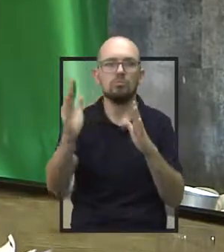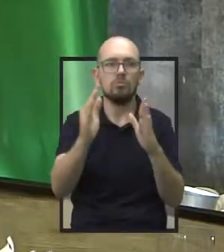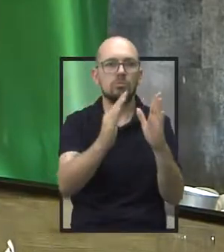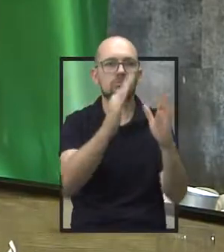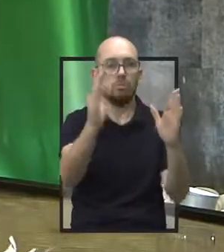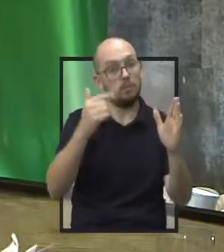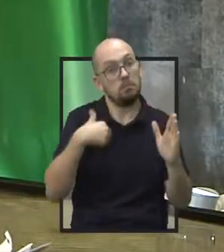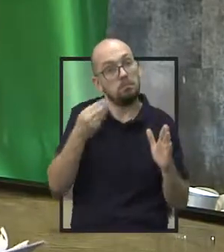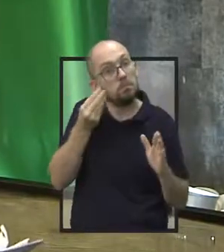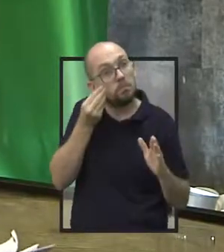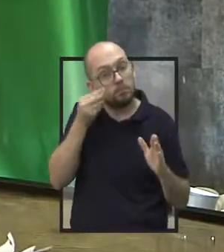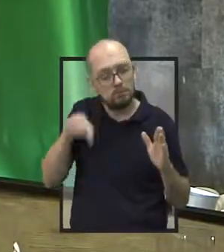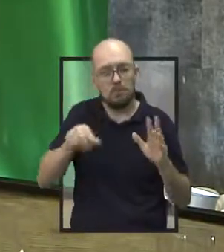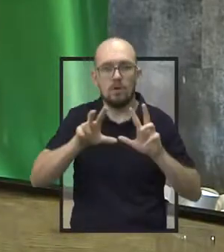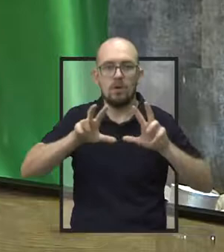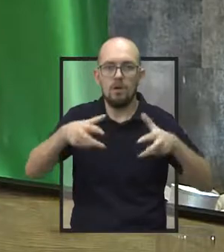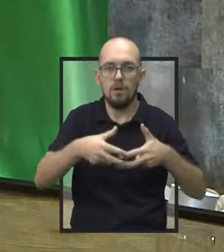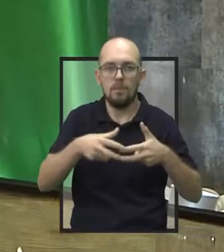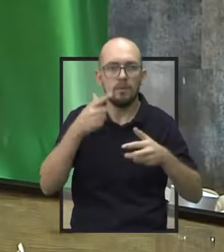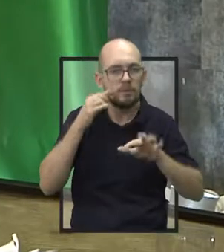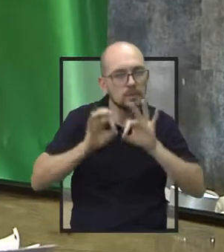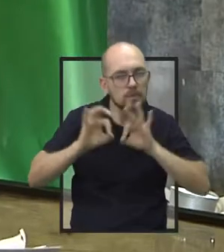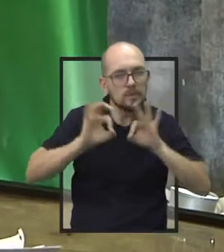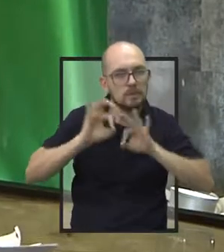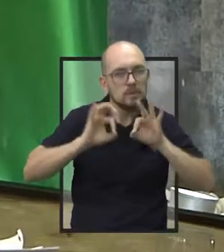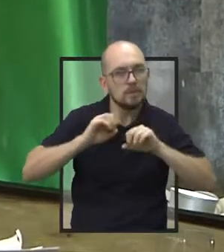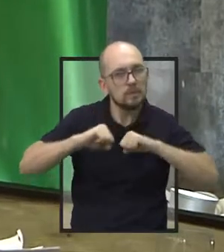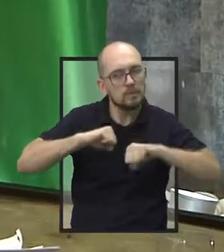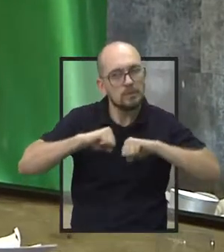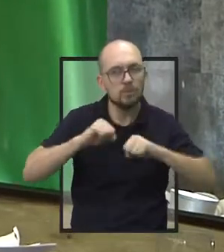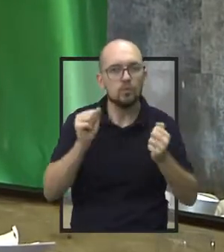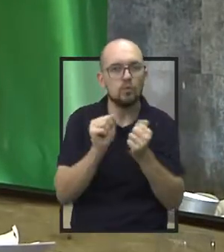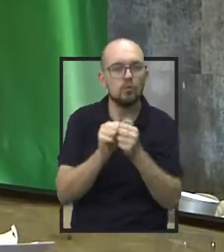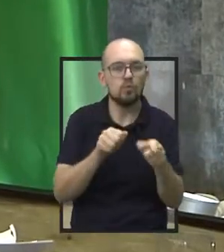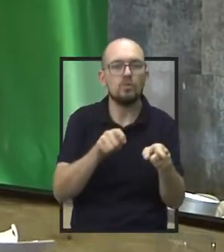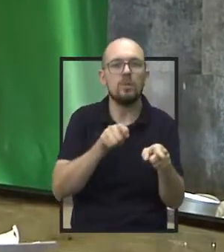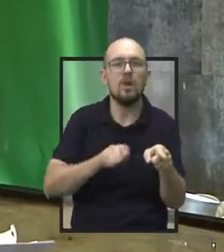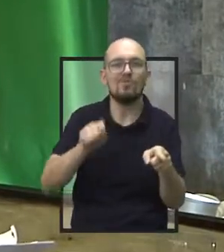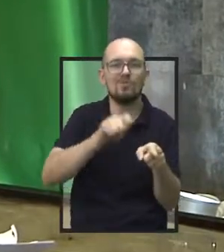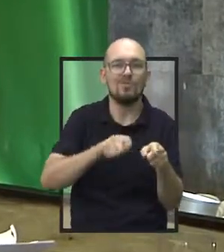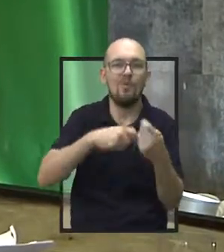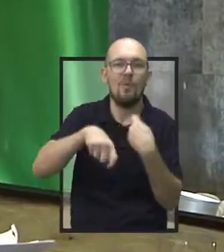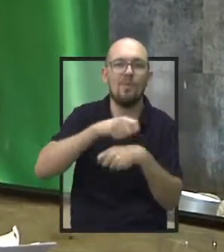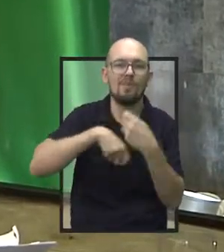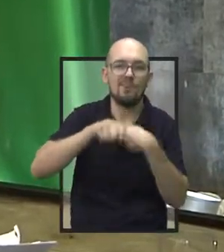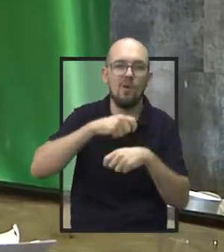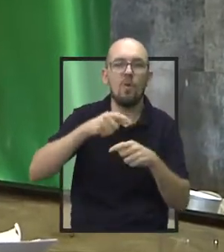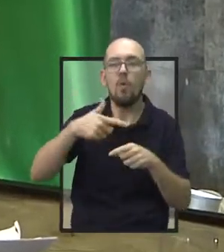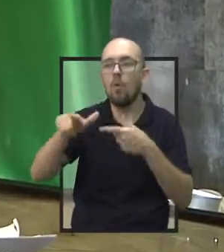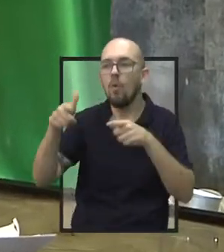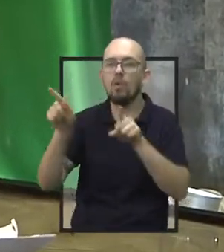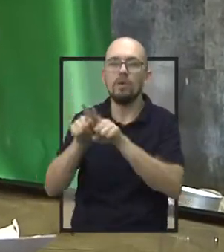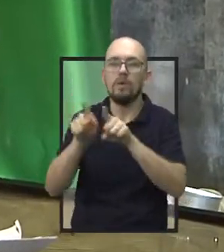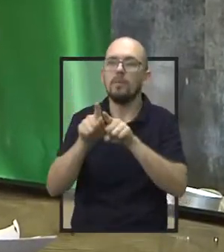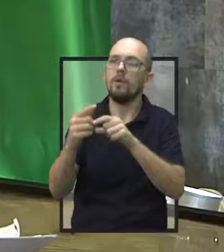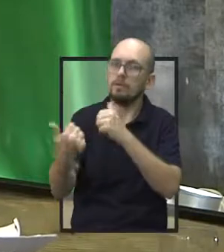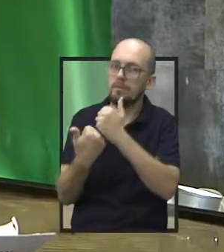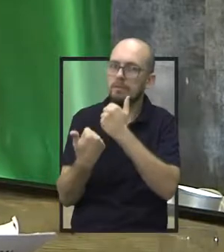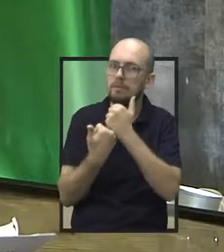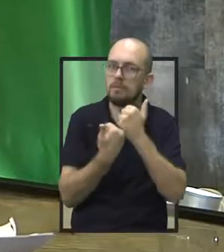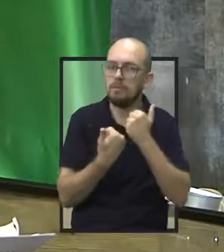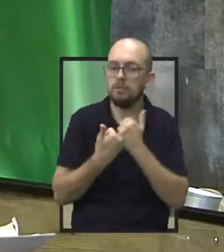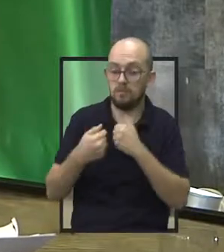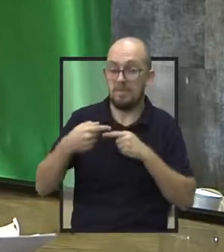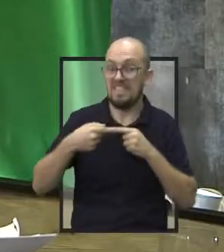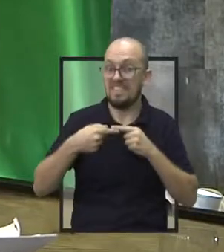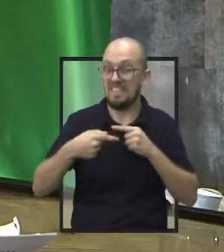trabalho através da Câmara e através da Associação Comercial e outros órgãos que também usam do setor bancário. Nós iremos